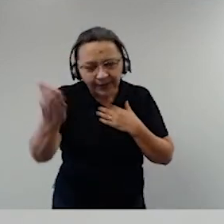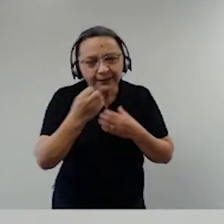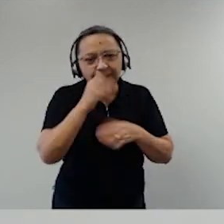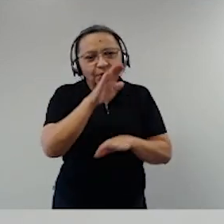tarde.